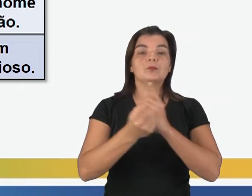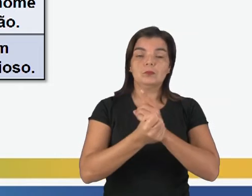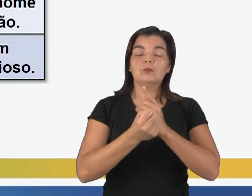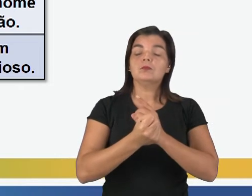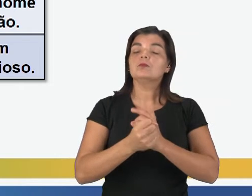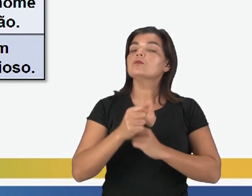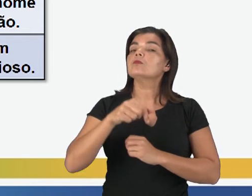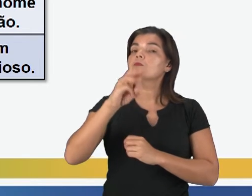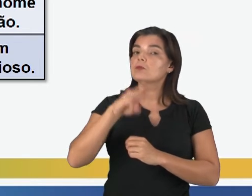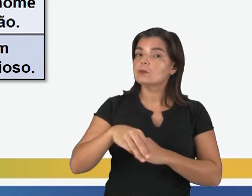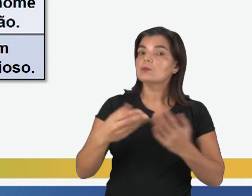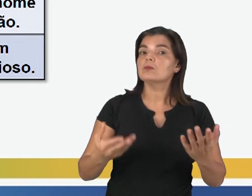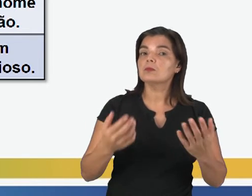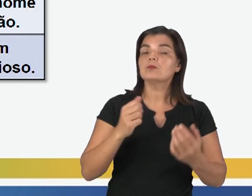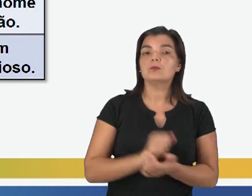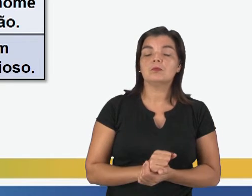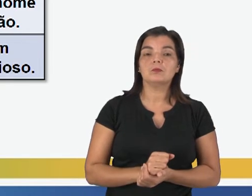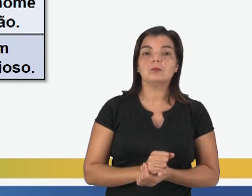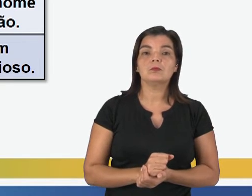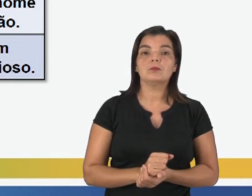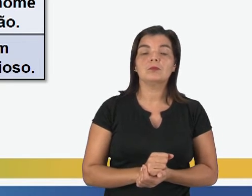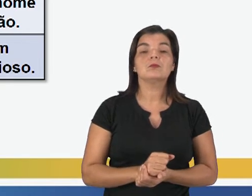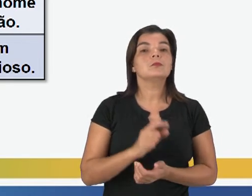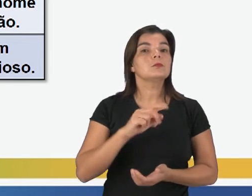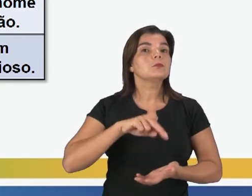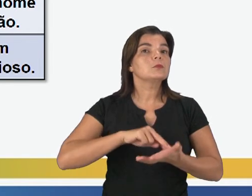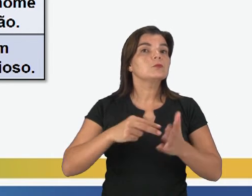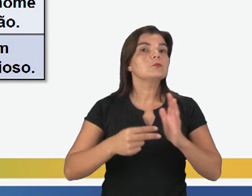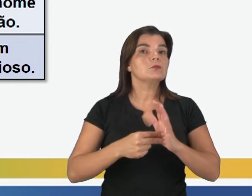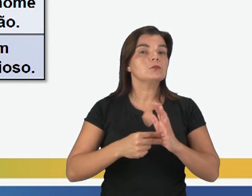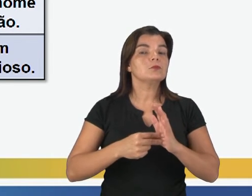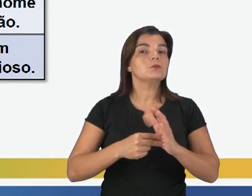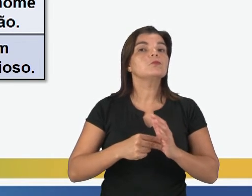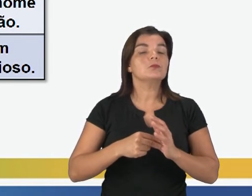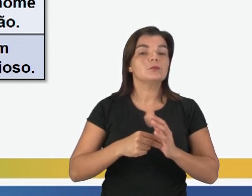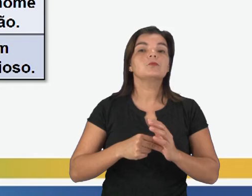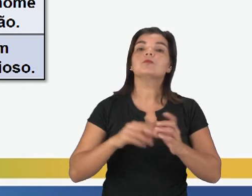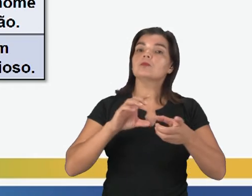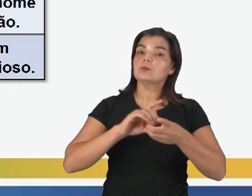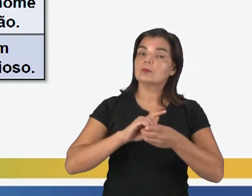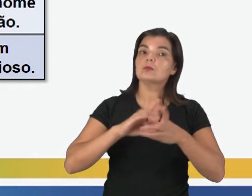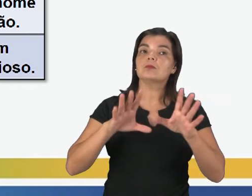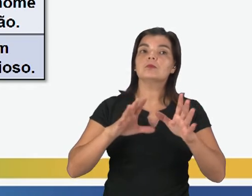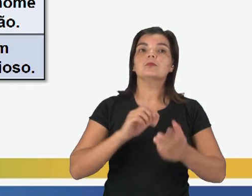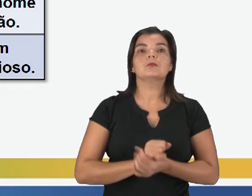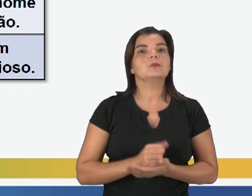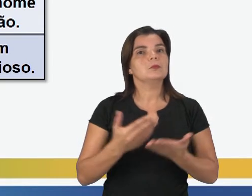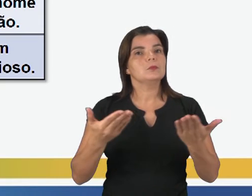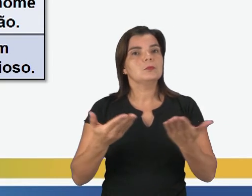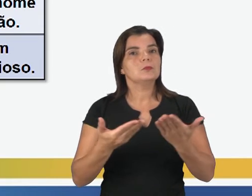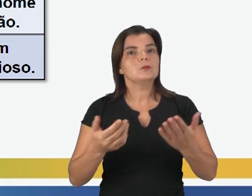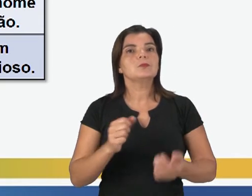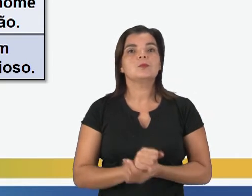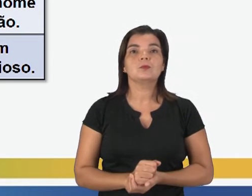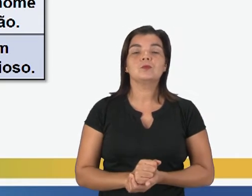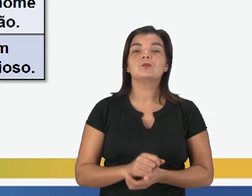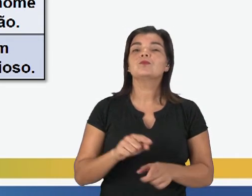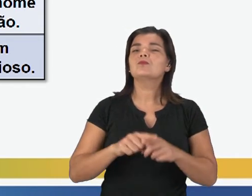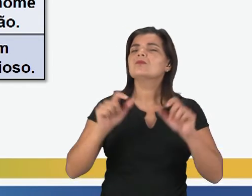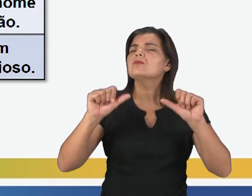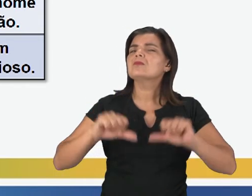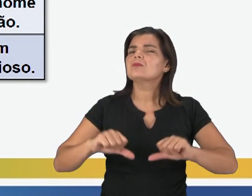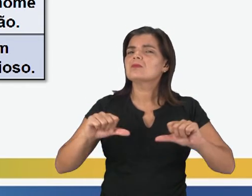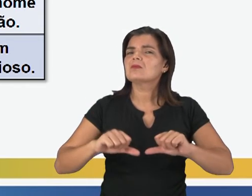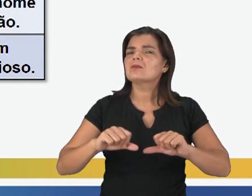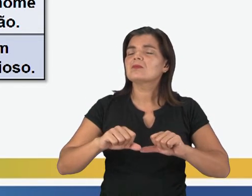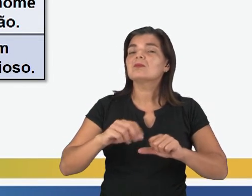o mérito, de um determinado grau, ele é de modo competente e democrático. Agora, o que é aspecto